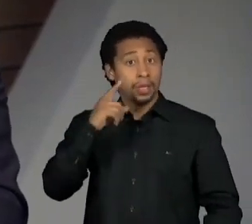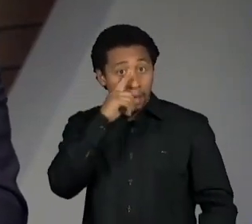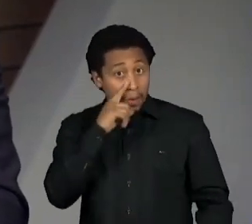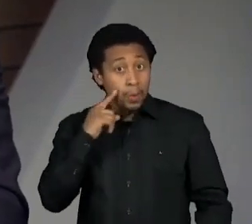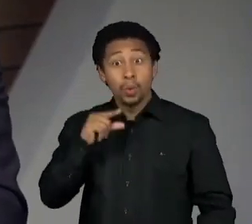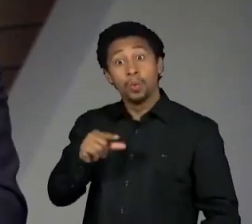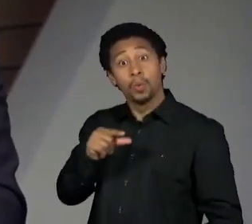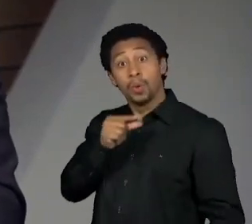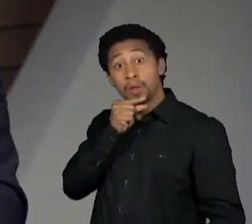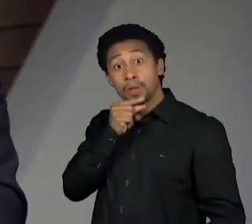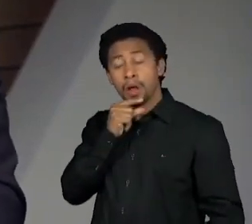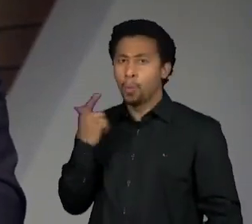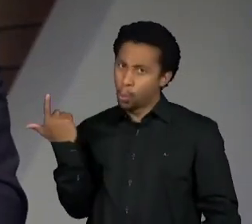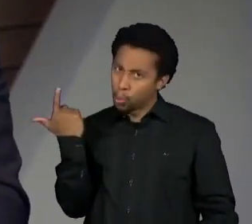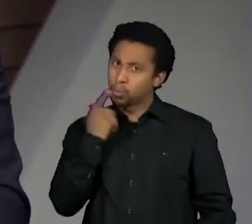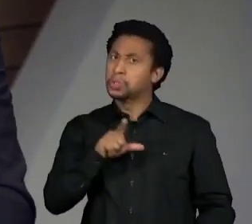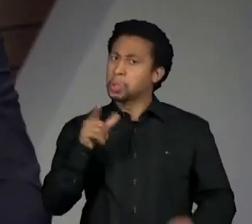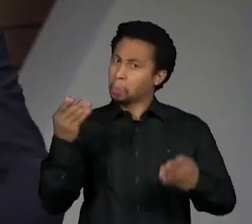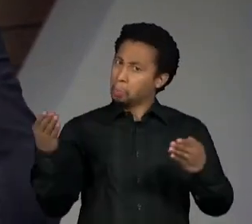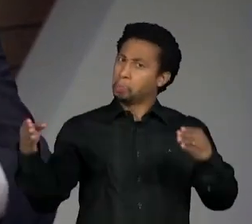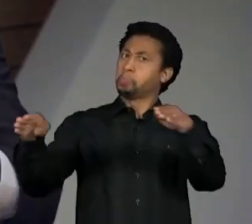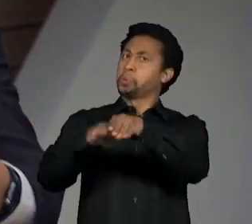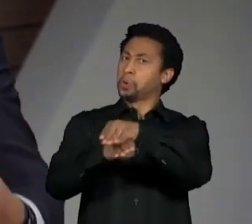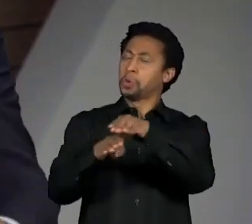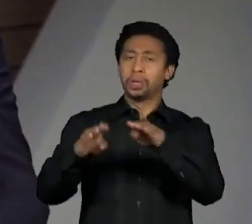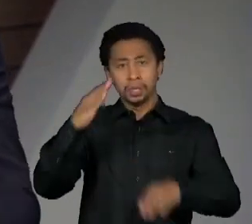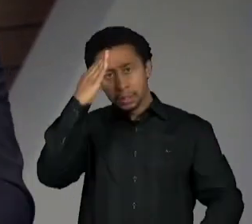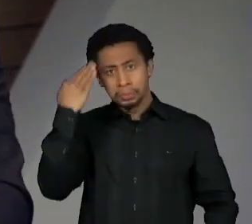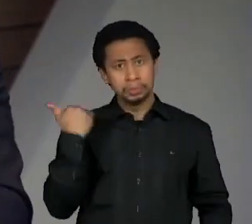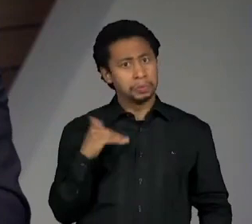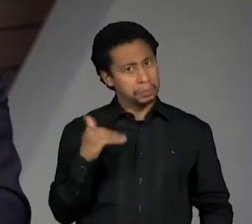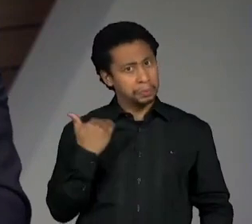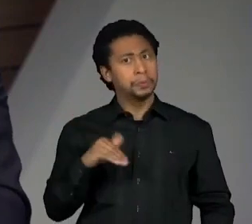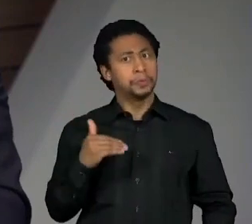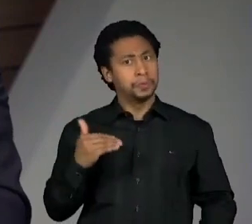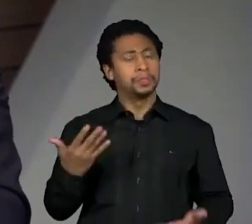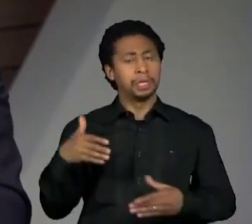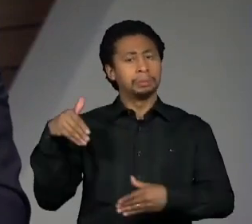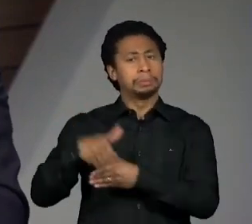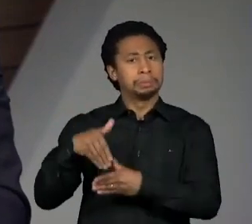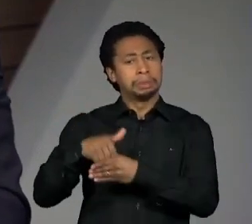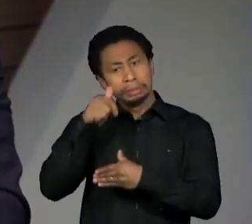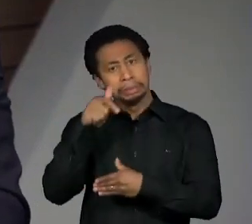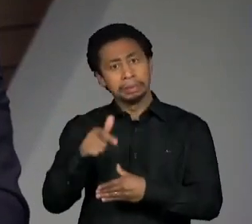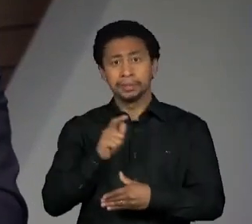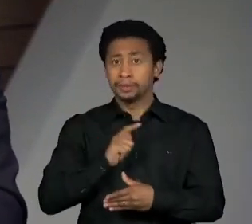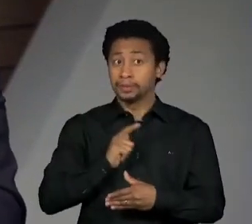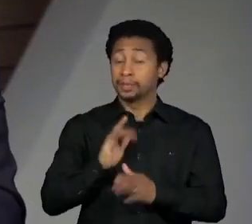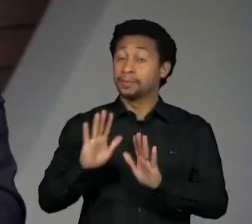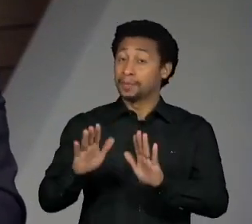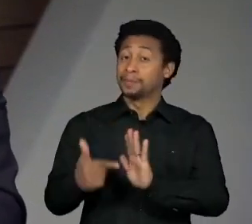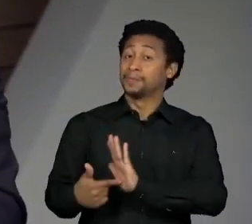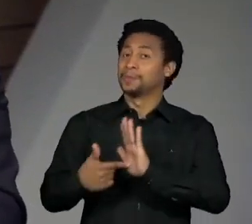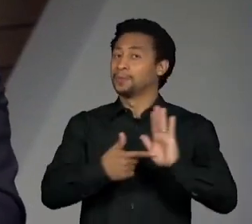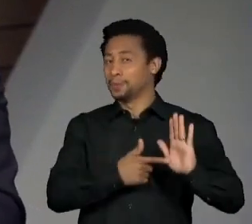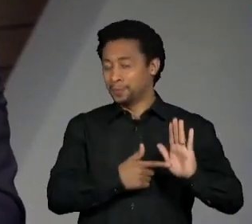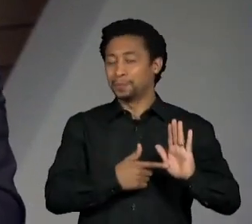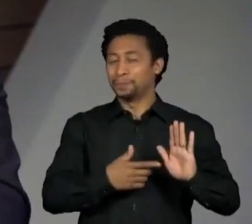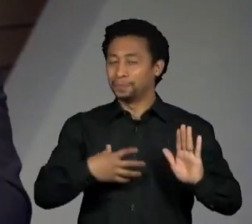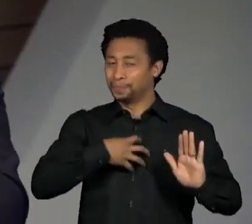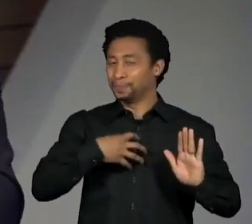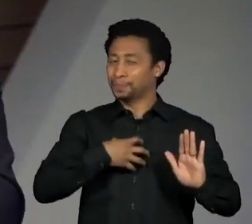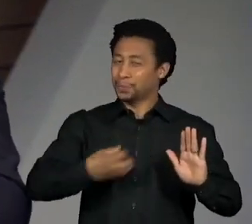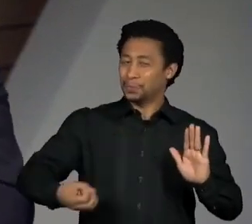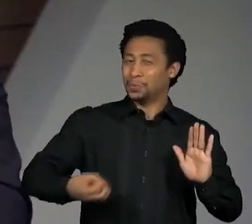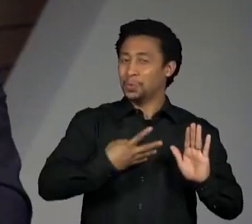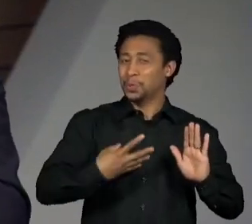conseguia empatar até com o Tebet, que tinha aí uma expressividade muito maior. Eu acho que o papel dele com essa aliança nova com o Lula é muito mais